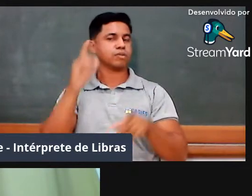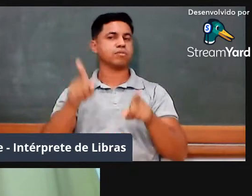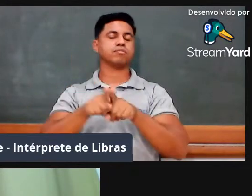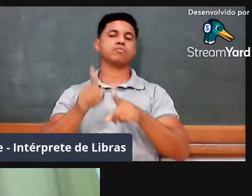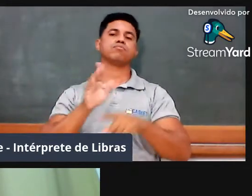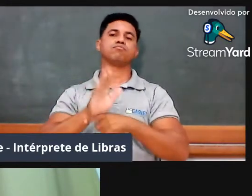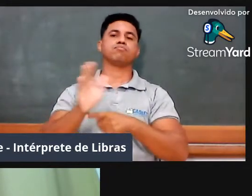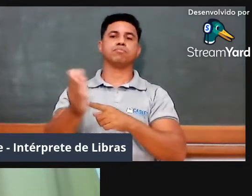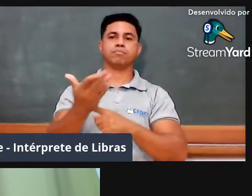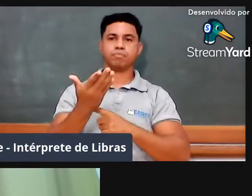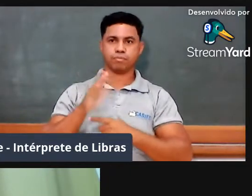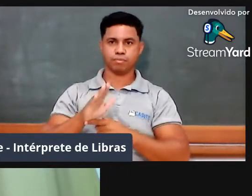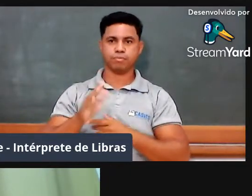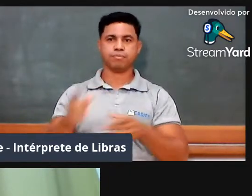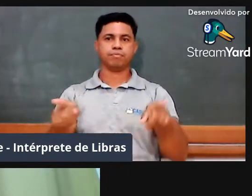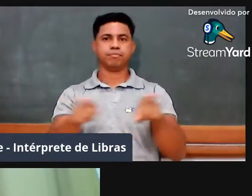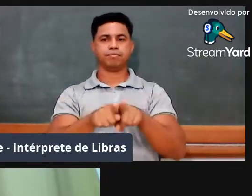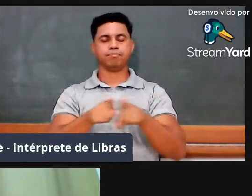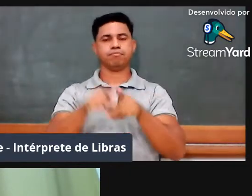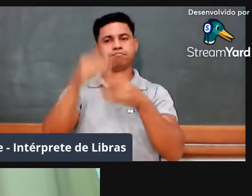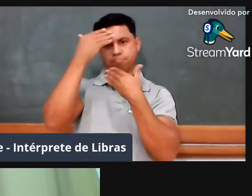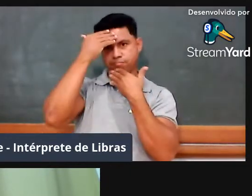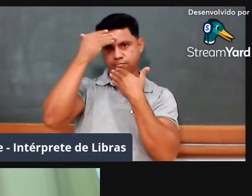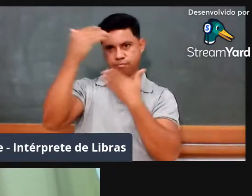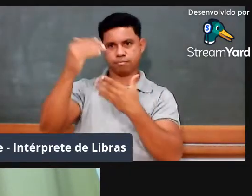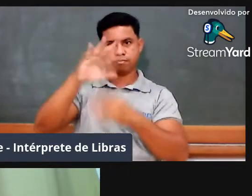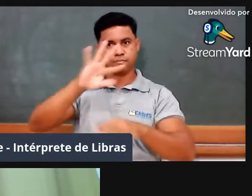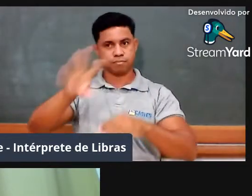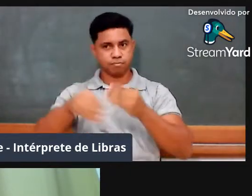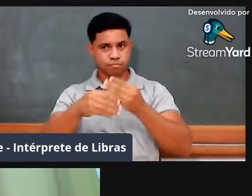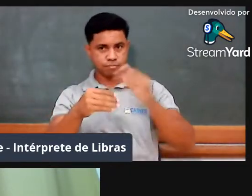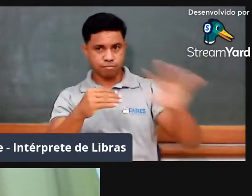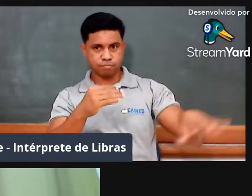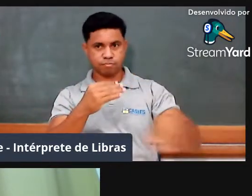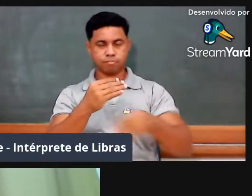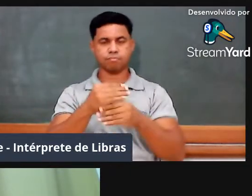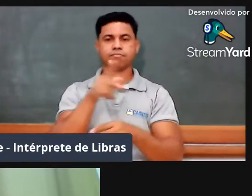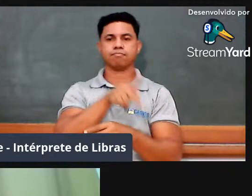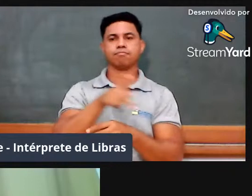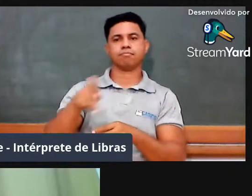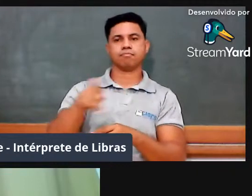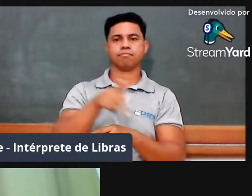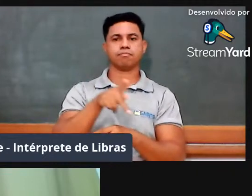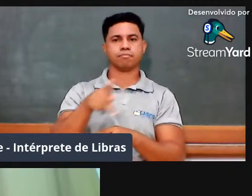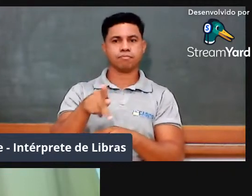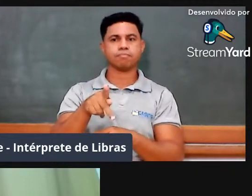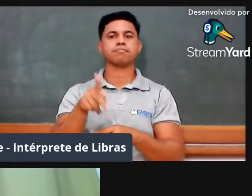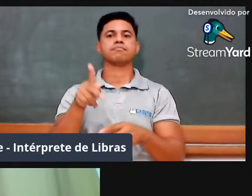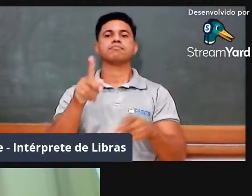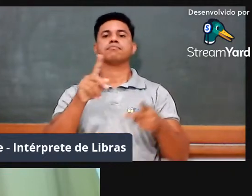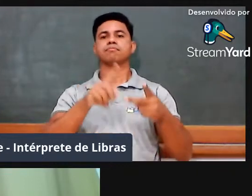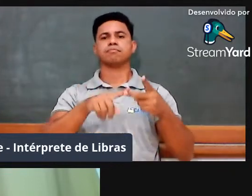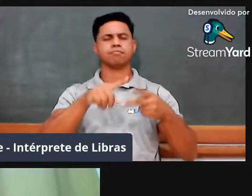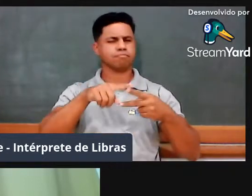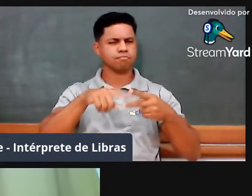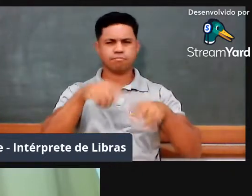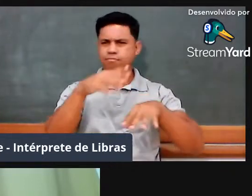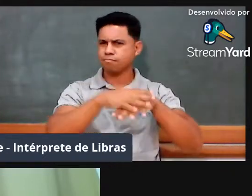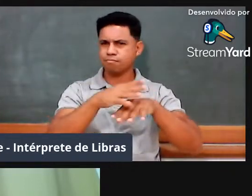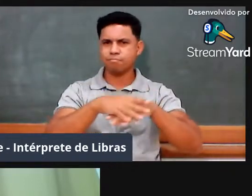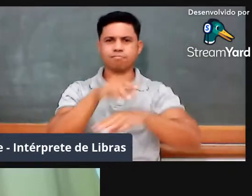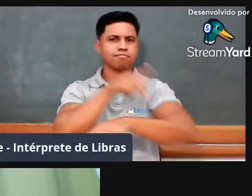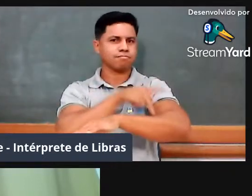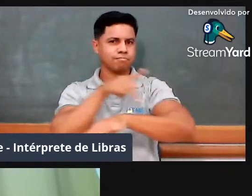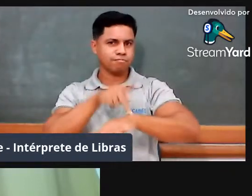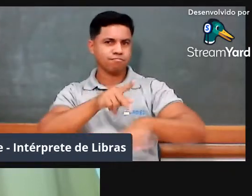Também agradecemos a todos os participantes, professores e professoras de matemática, pedagogos e